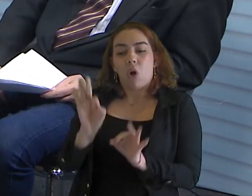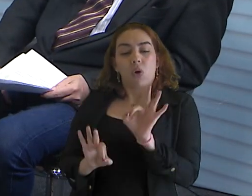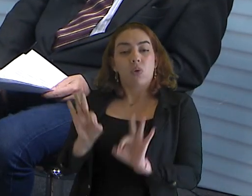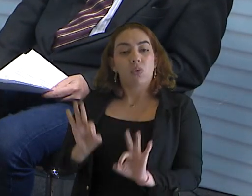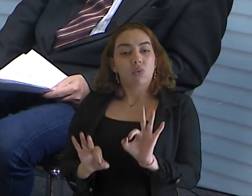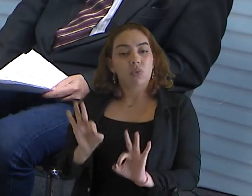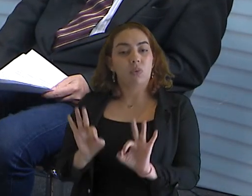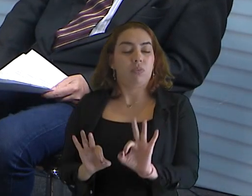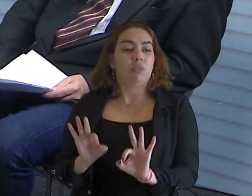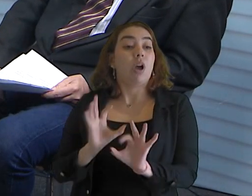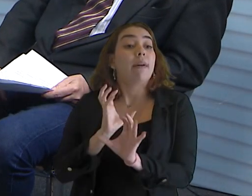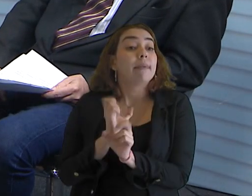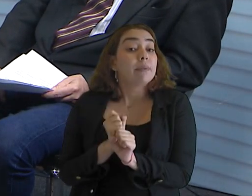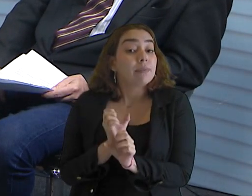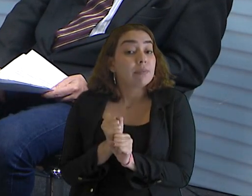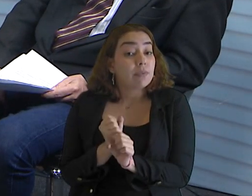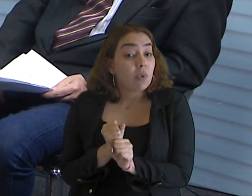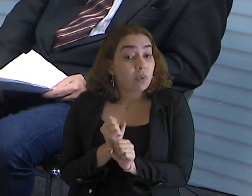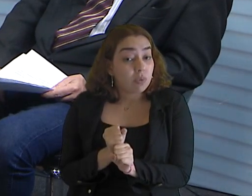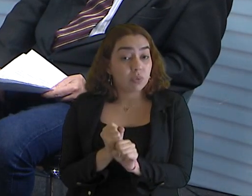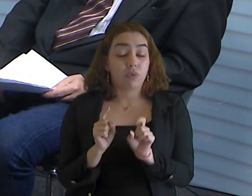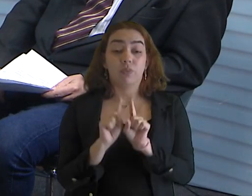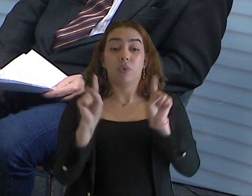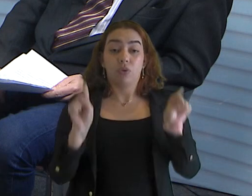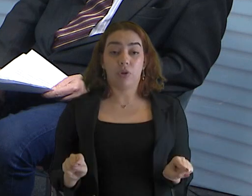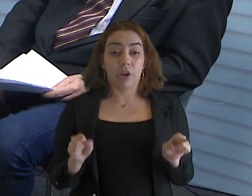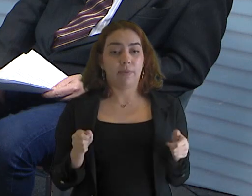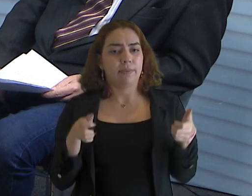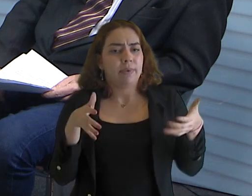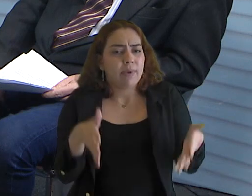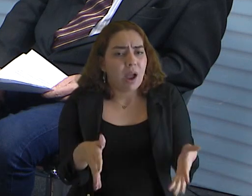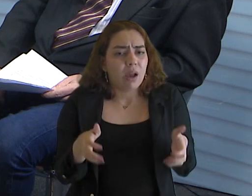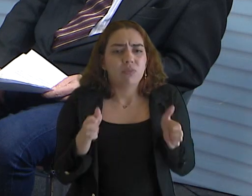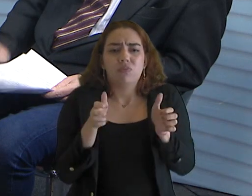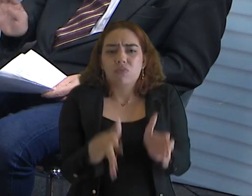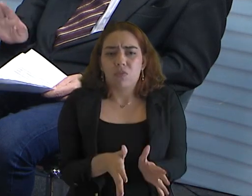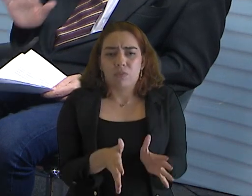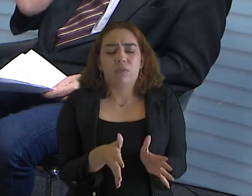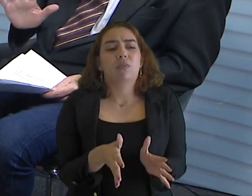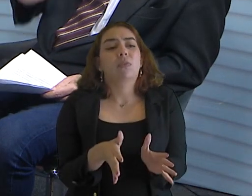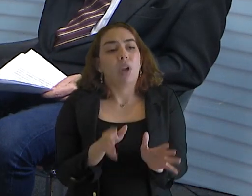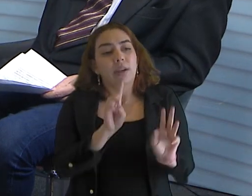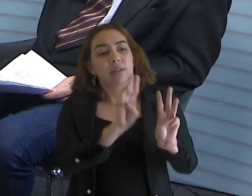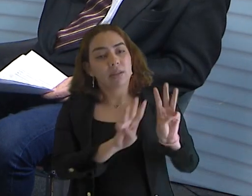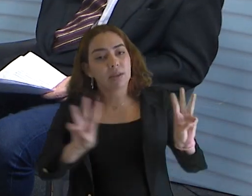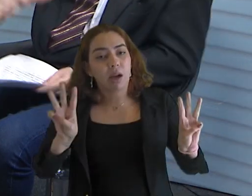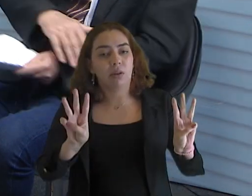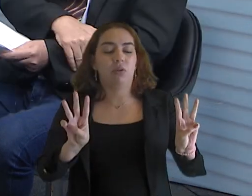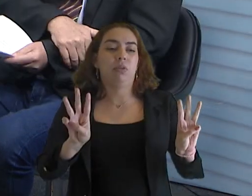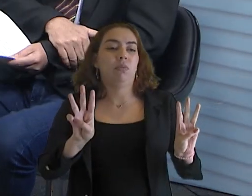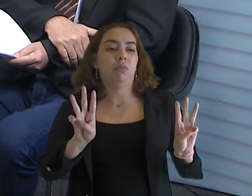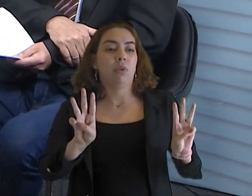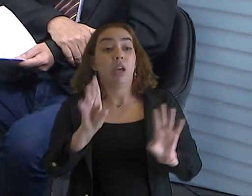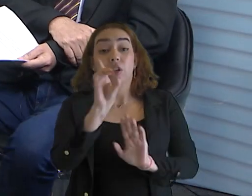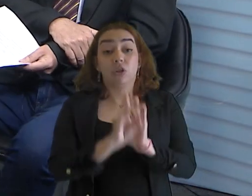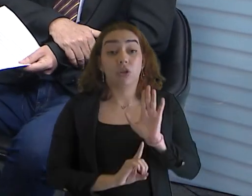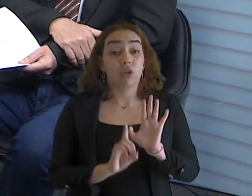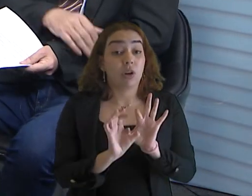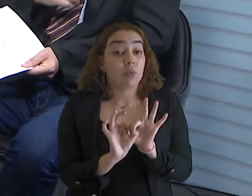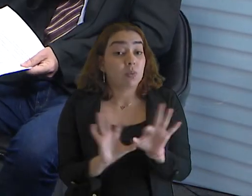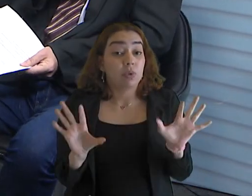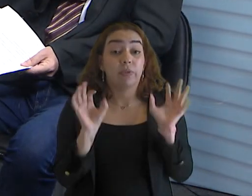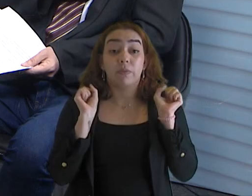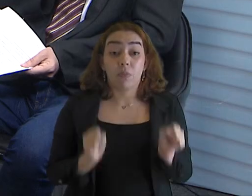Todas as contas de governo, todos os pareceres prévios de todas as contas de governo estão no site do tribunal. A sociedade tem o direito de saber. A sociedade pode